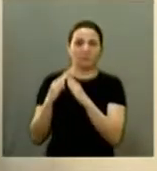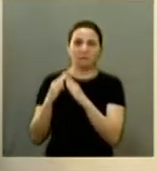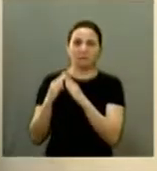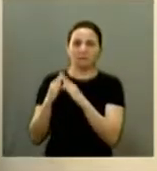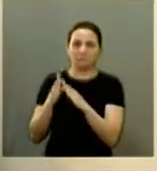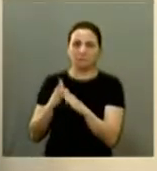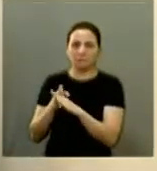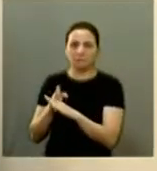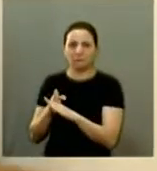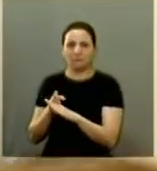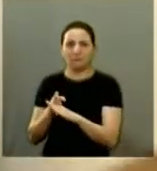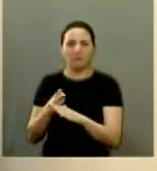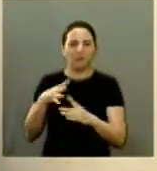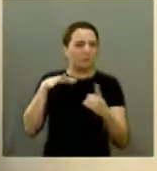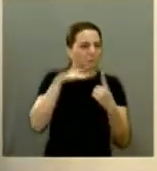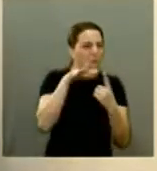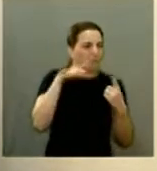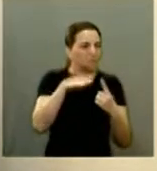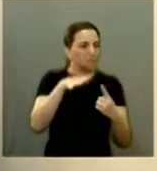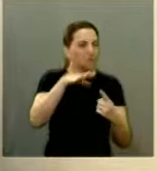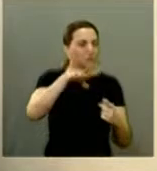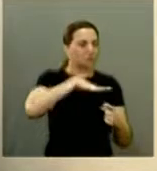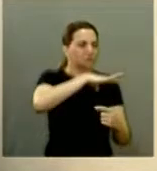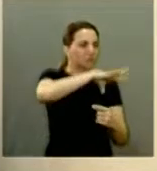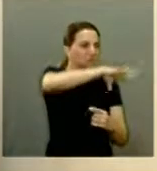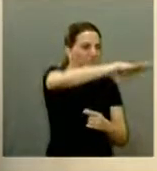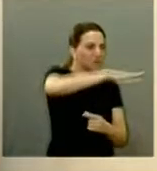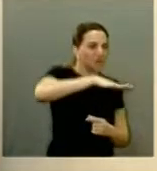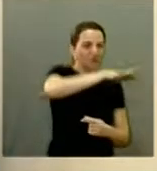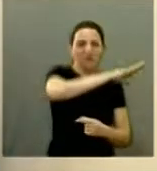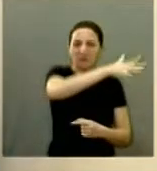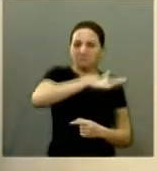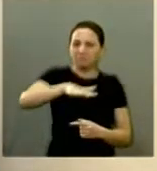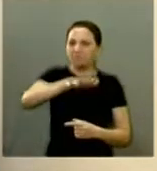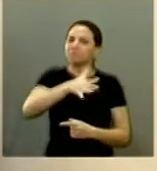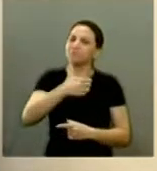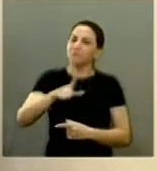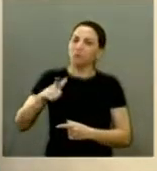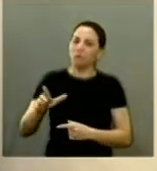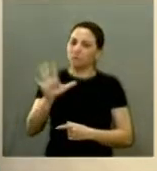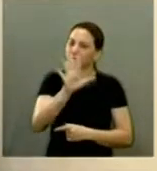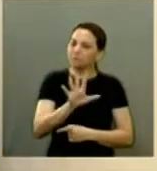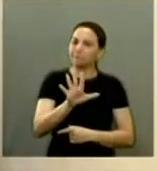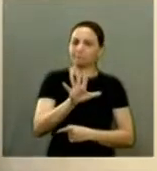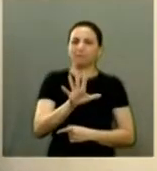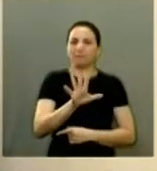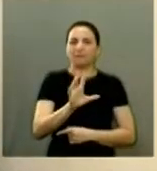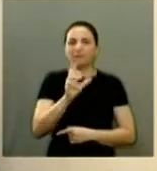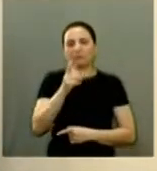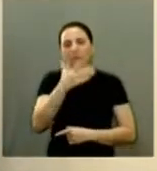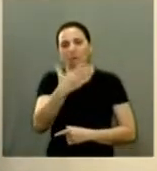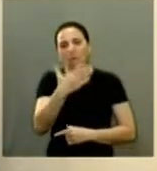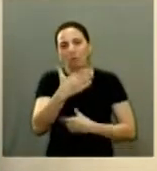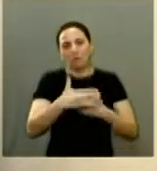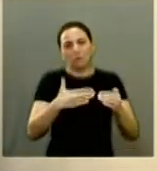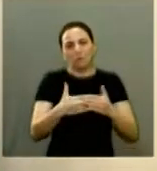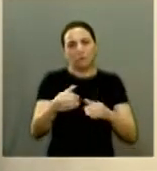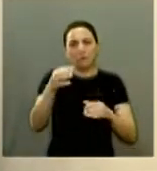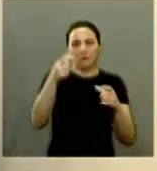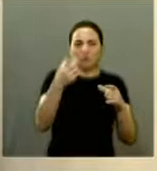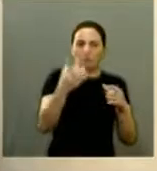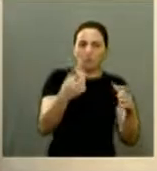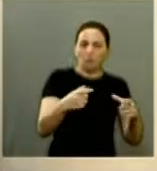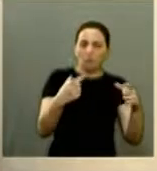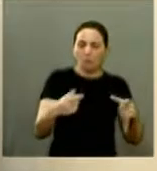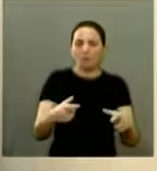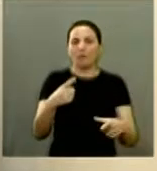não interferiu no resto da cidade e a gente vê como que está em qualquer ponto da cidade em qualquer local qualquer bairro água